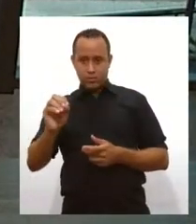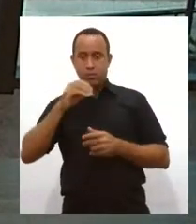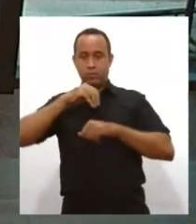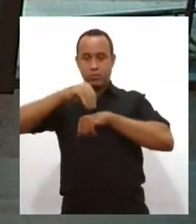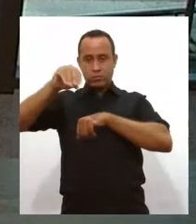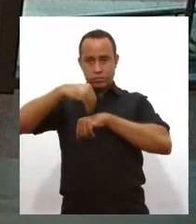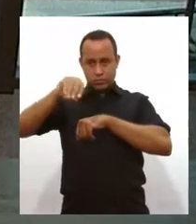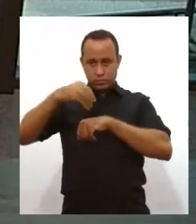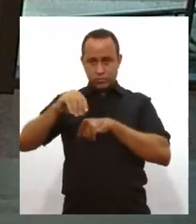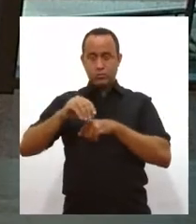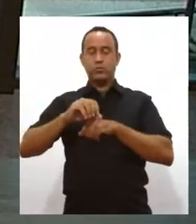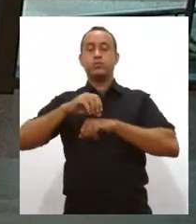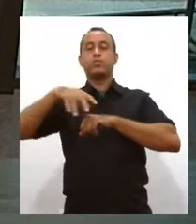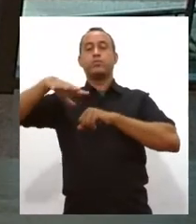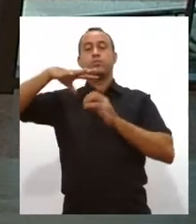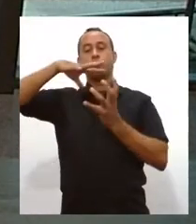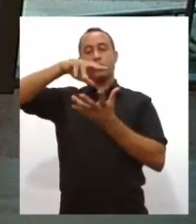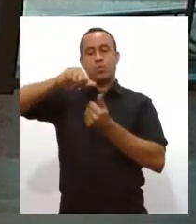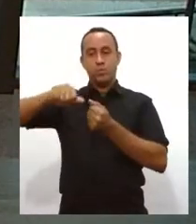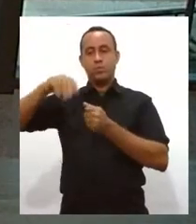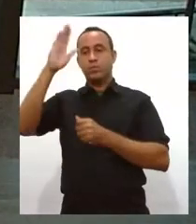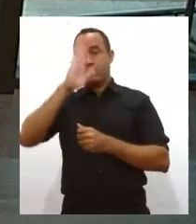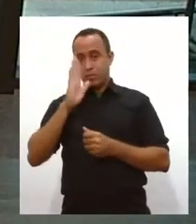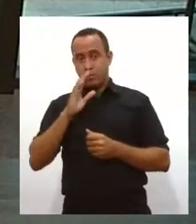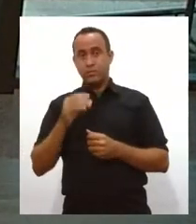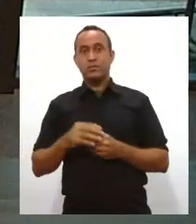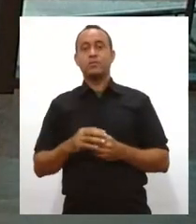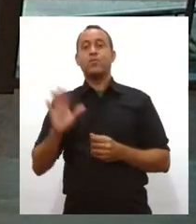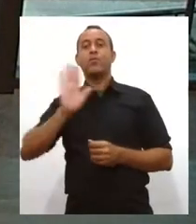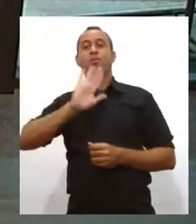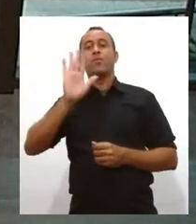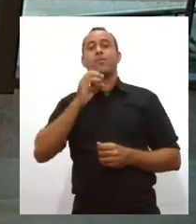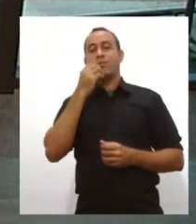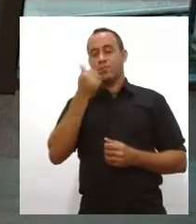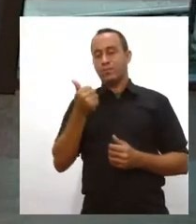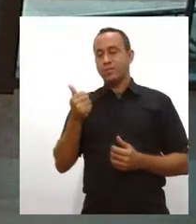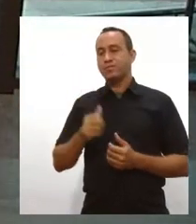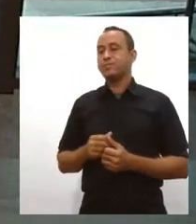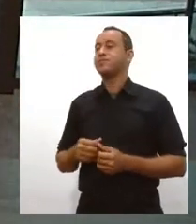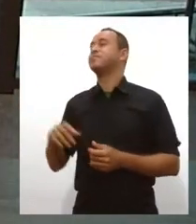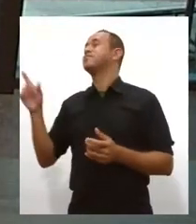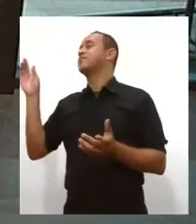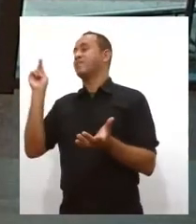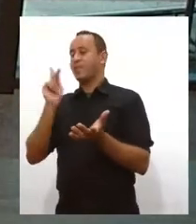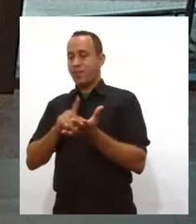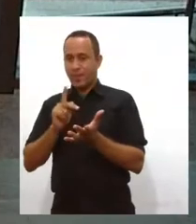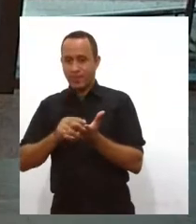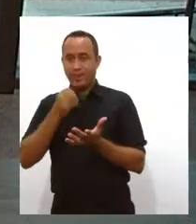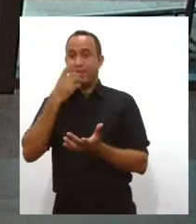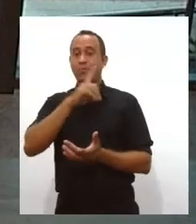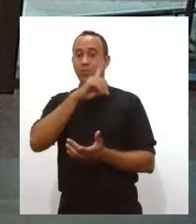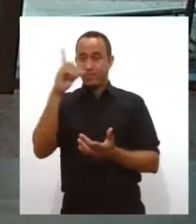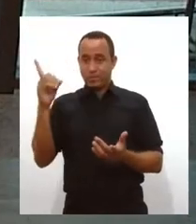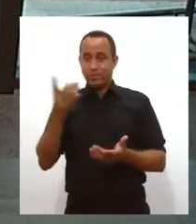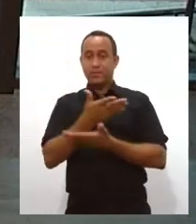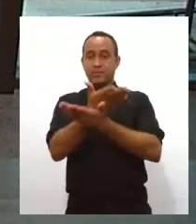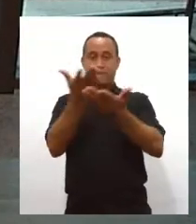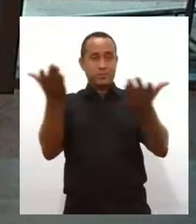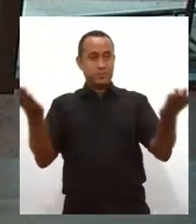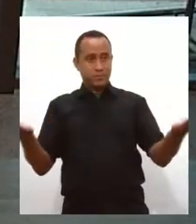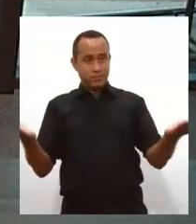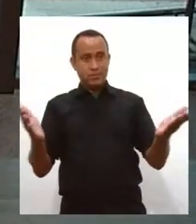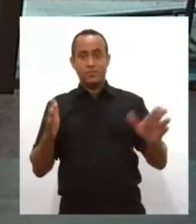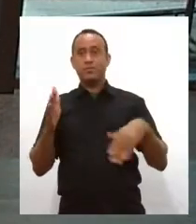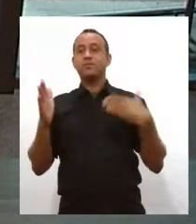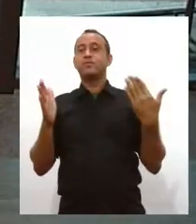dados do Brasil e do mundo. Vamos lá, Valquíria. Exatamente, Silvia. Bom dia pra você, bom dia, Arícia, bom dia